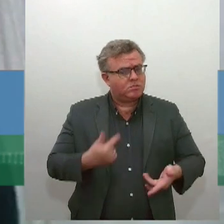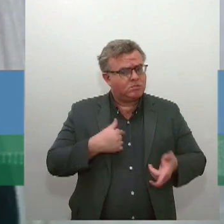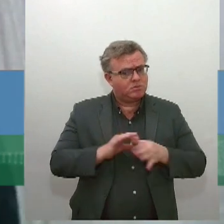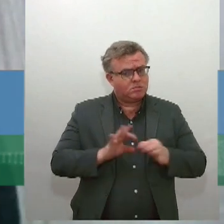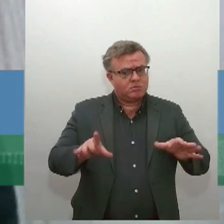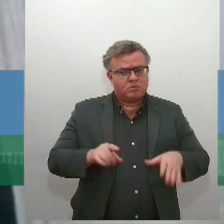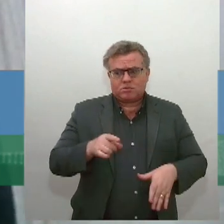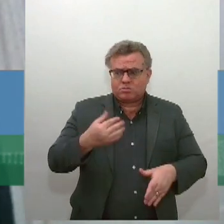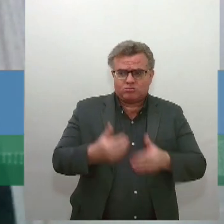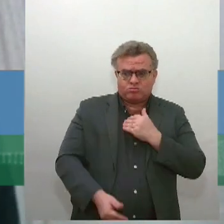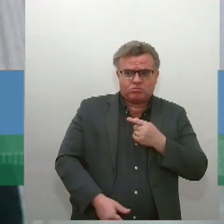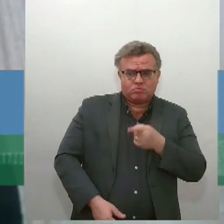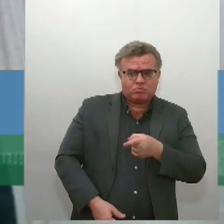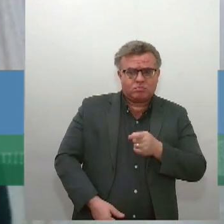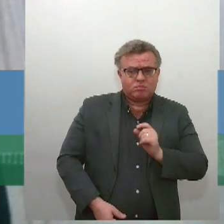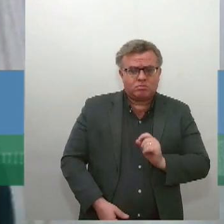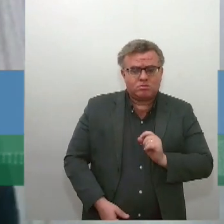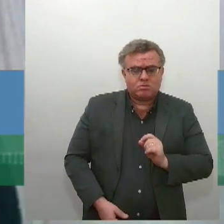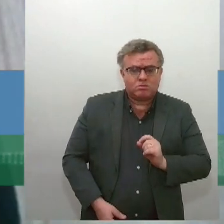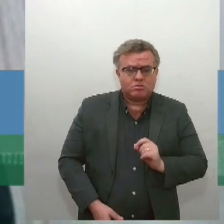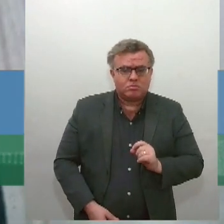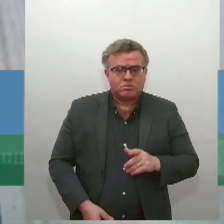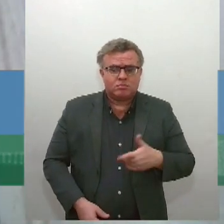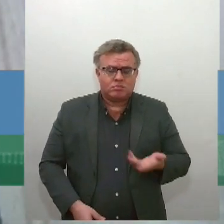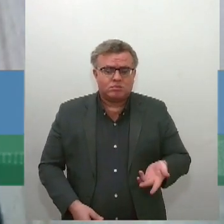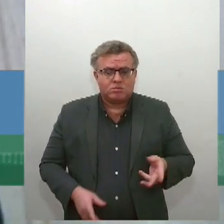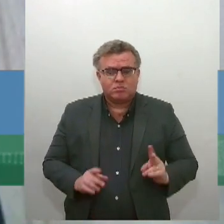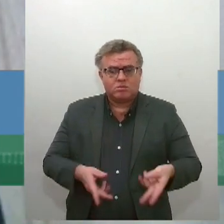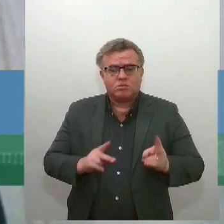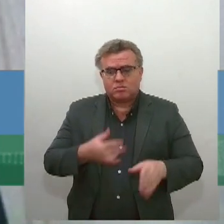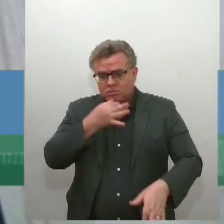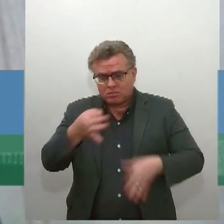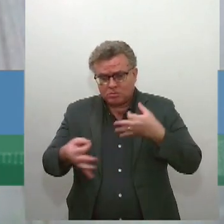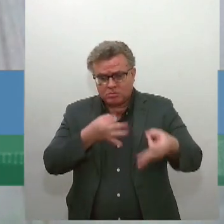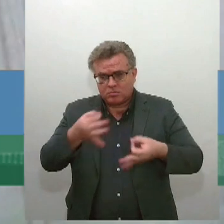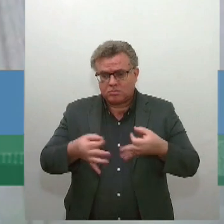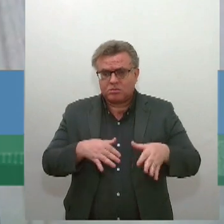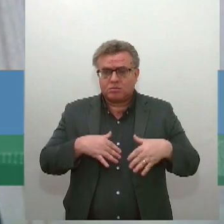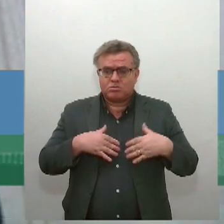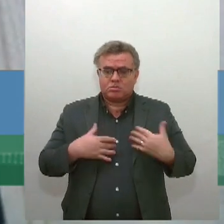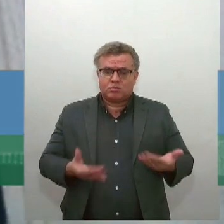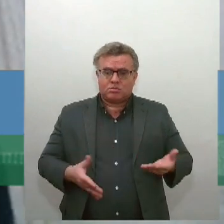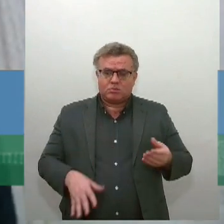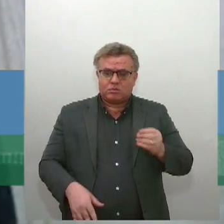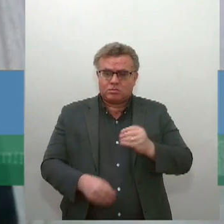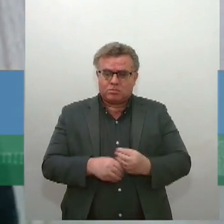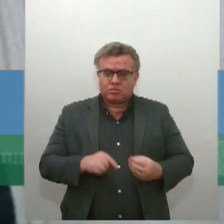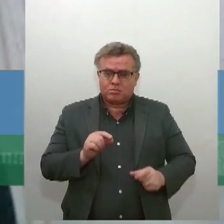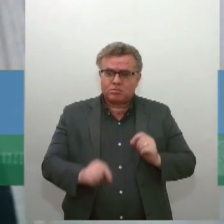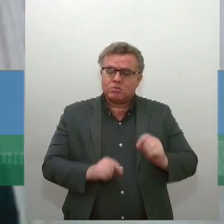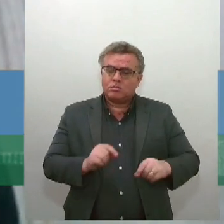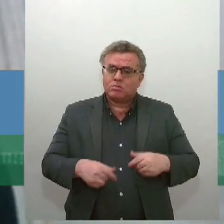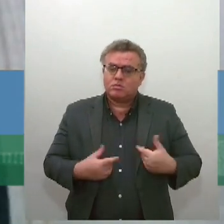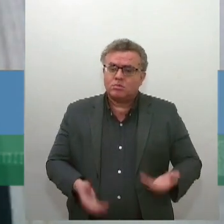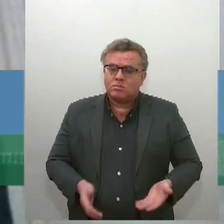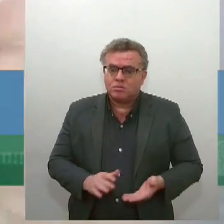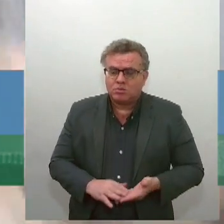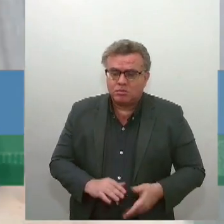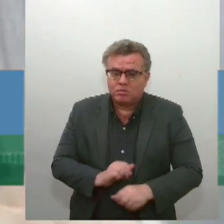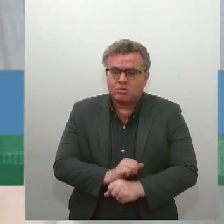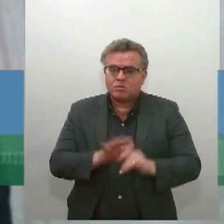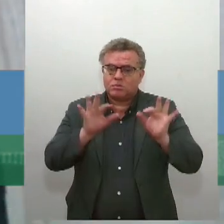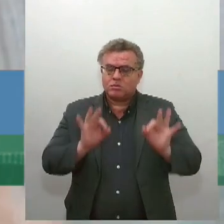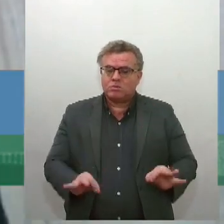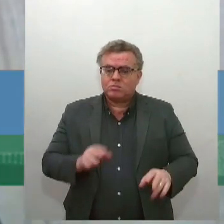então eu quero que conte aí minha dissente em opinião, minha opinião do Cidente, que fique reservado isso, que fique claro para a população que